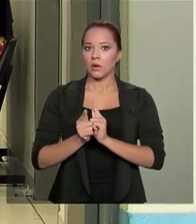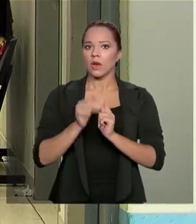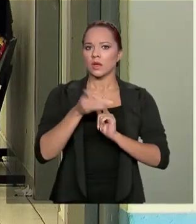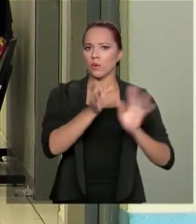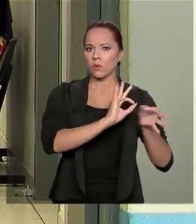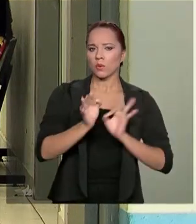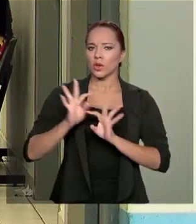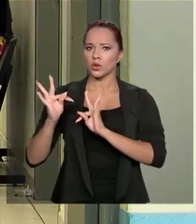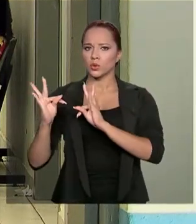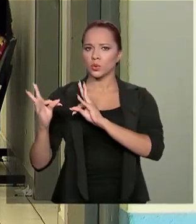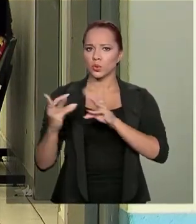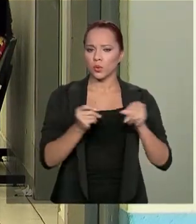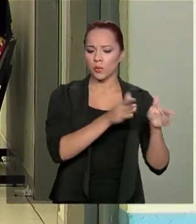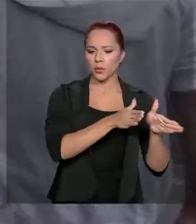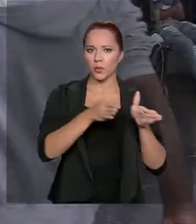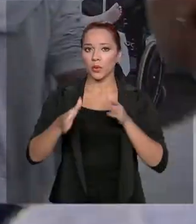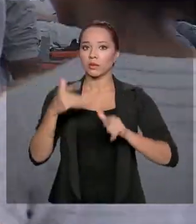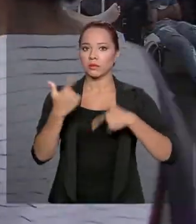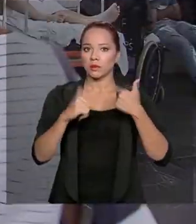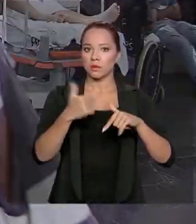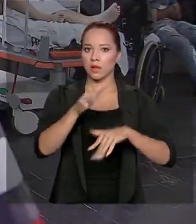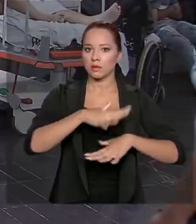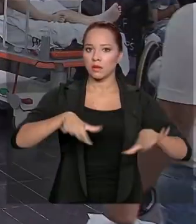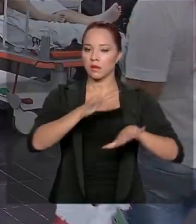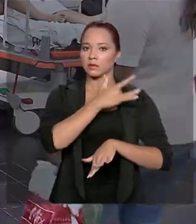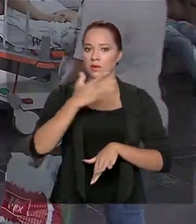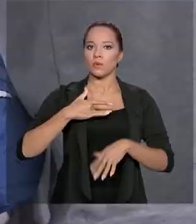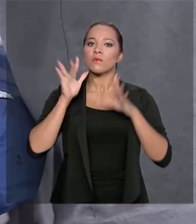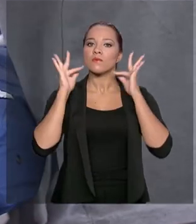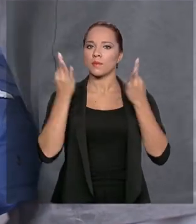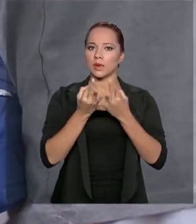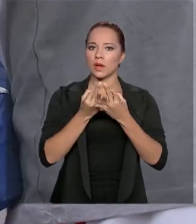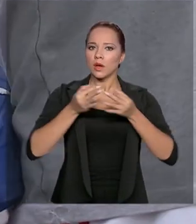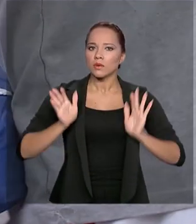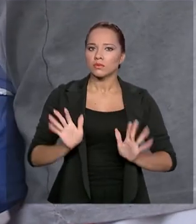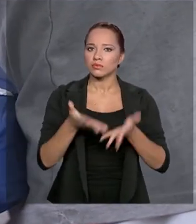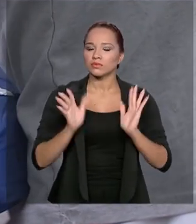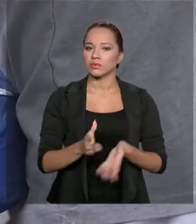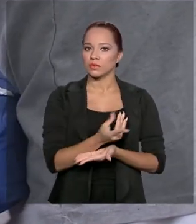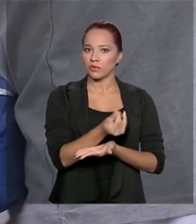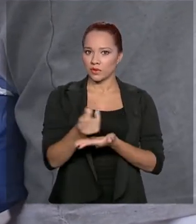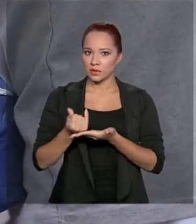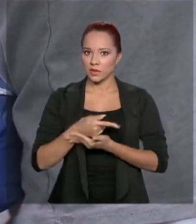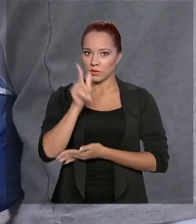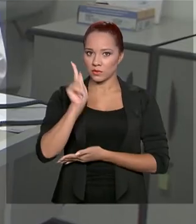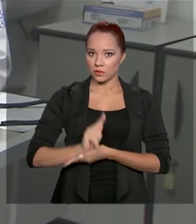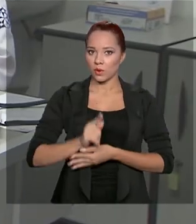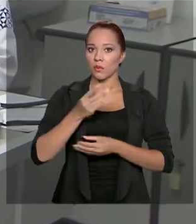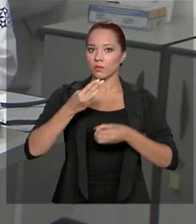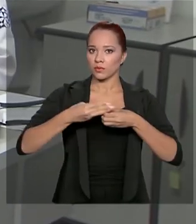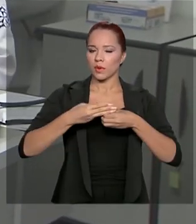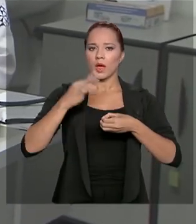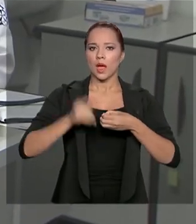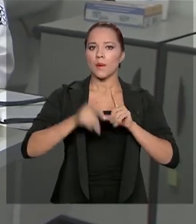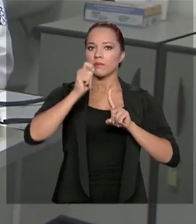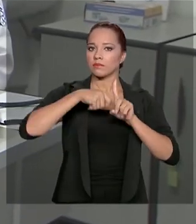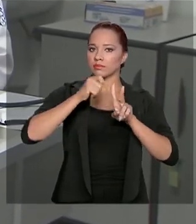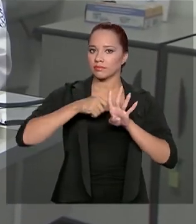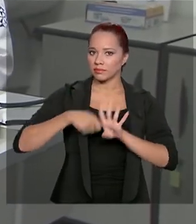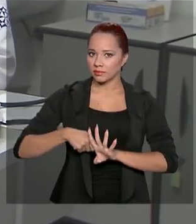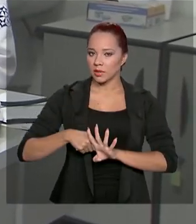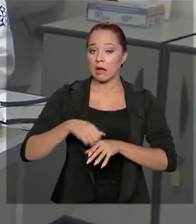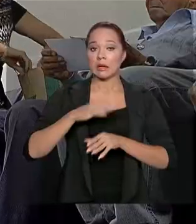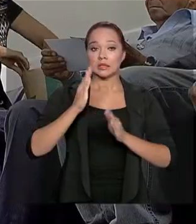processo de trabalho das equipes de saúde da família. O incentivo financeiro aos gestores municipais será mensal, assim que os